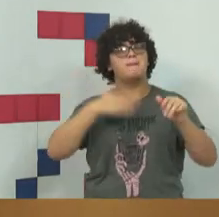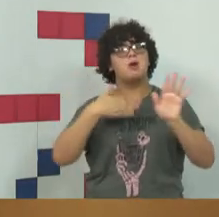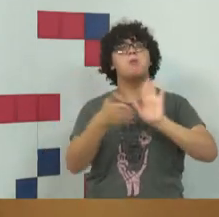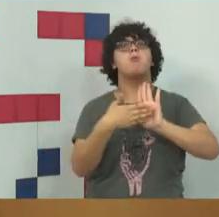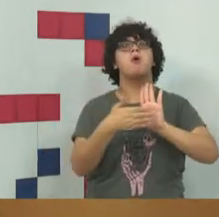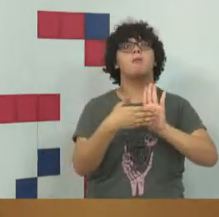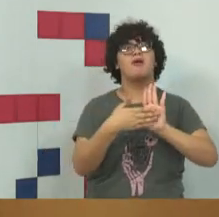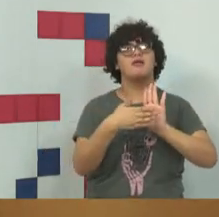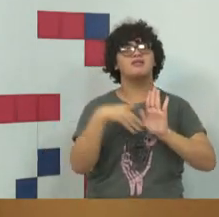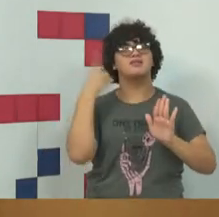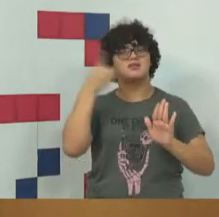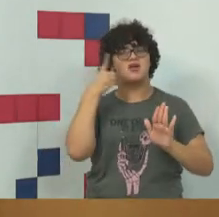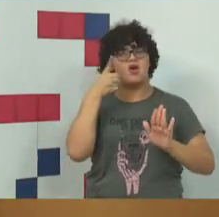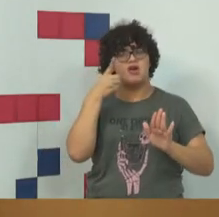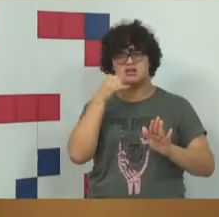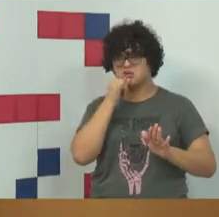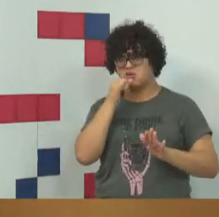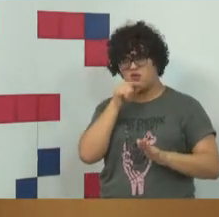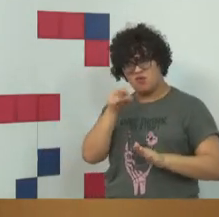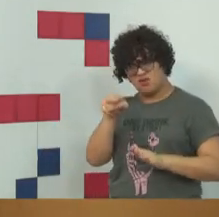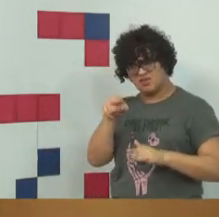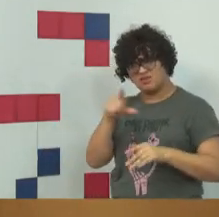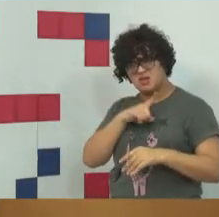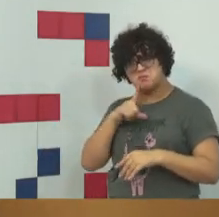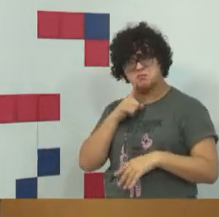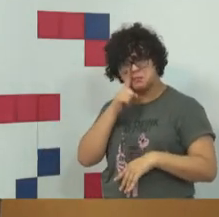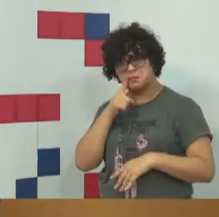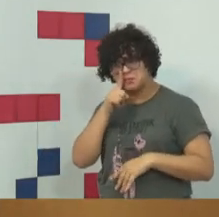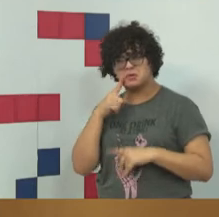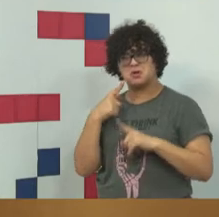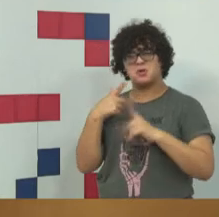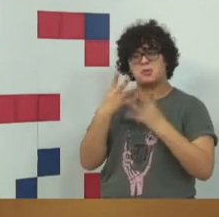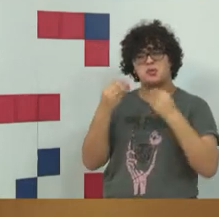o senhor não correu muitos riscos, como por exemplo ataque de hacker,